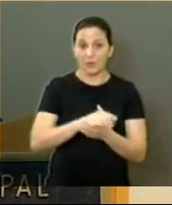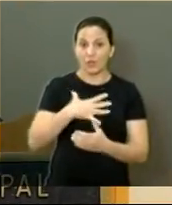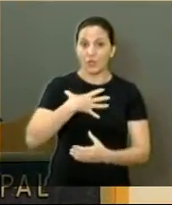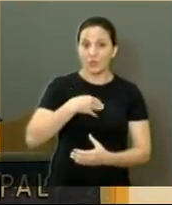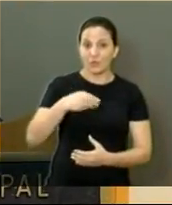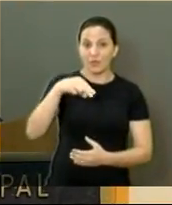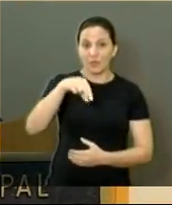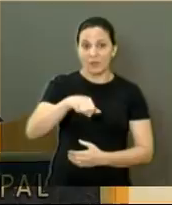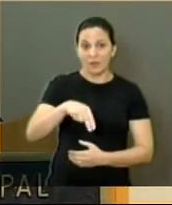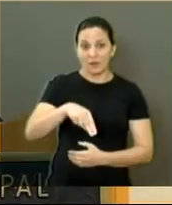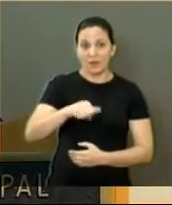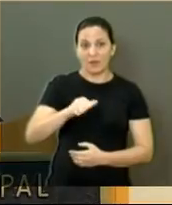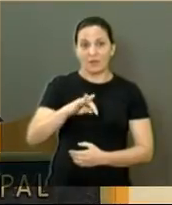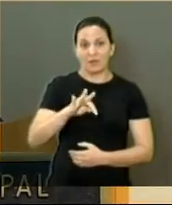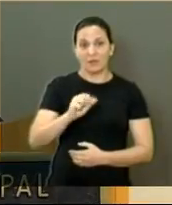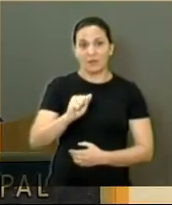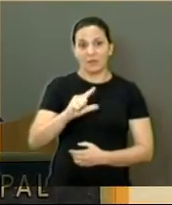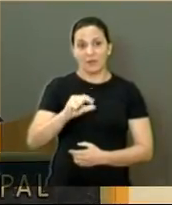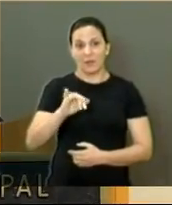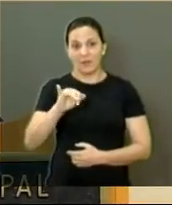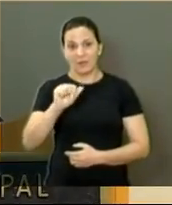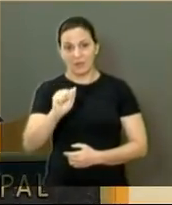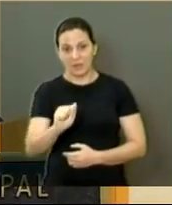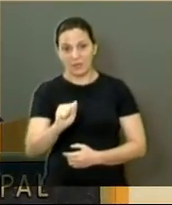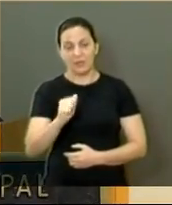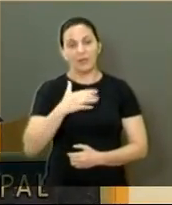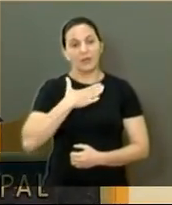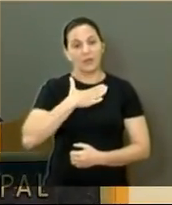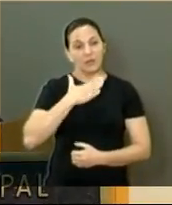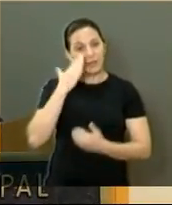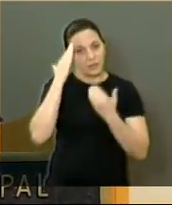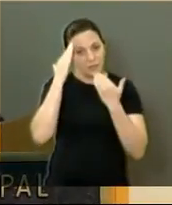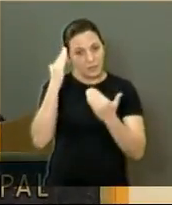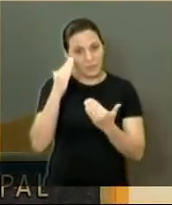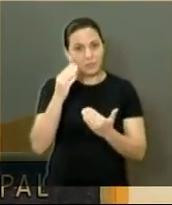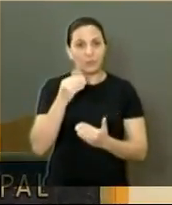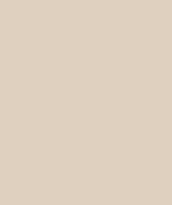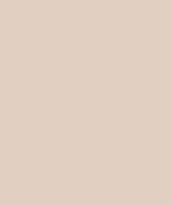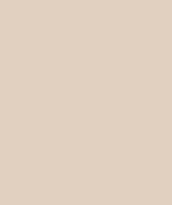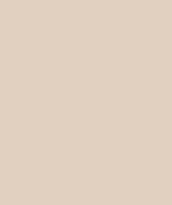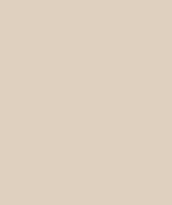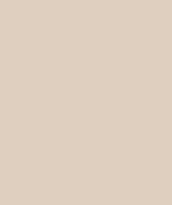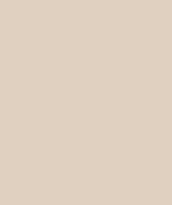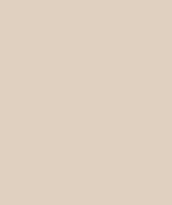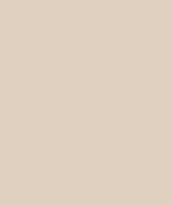Natália. Obrigado pela oportunidade e um forte abraço a todos.